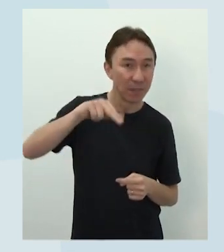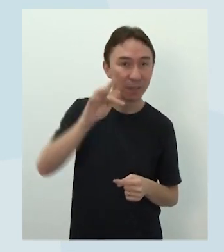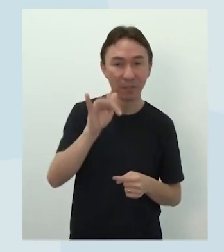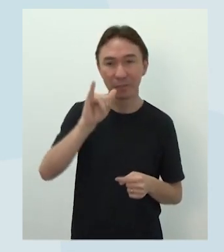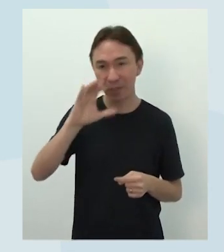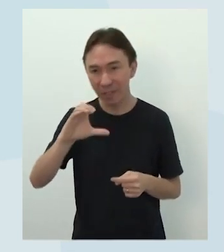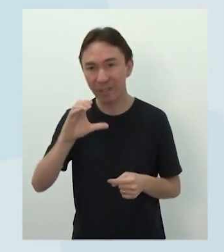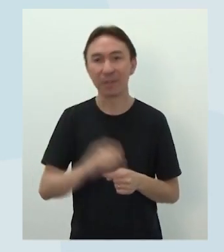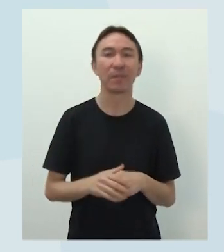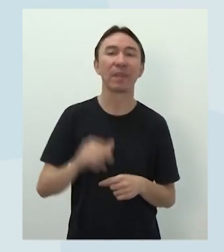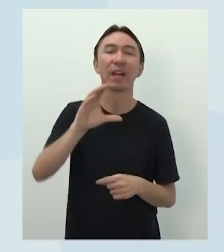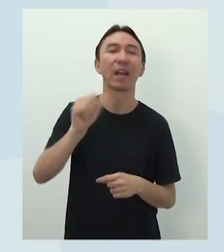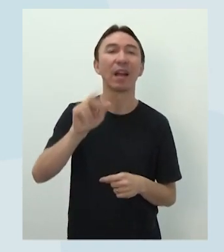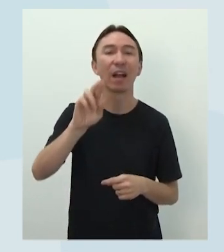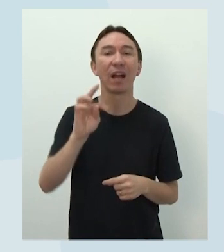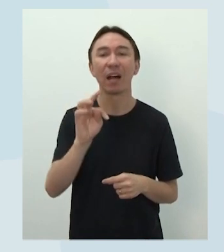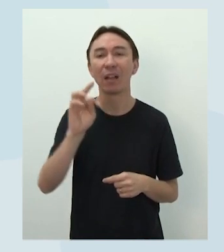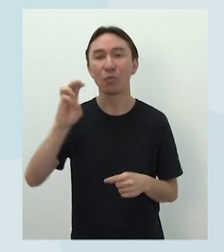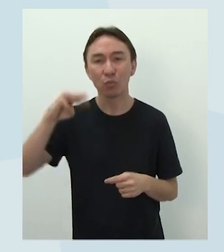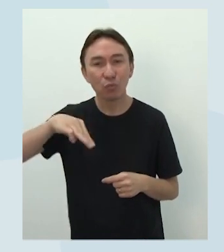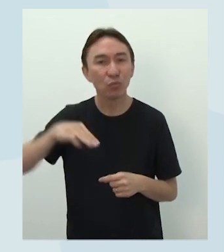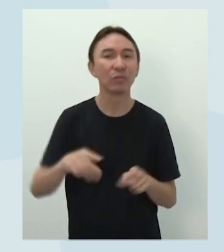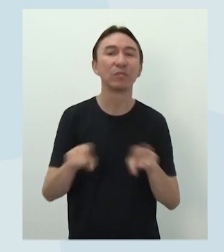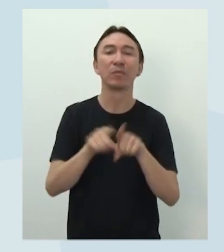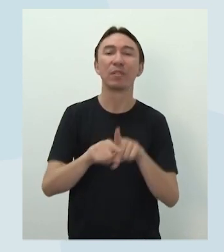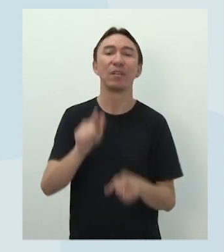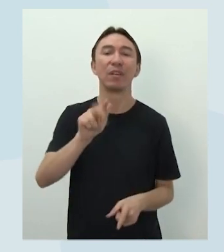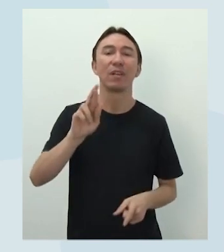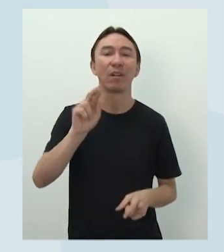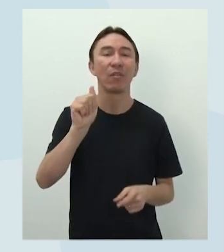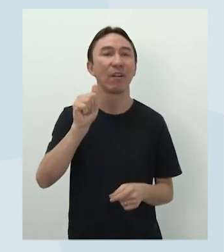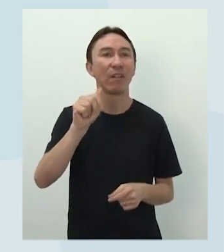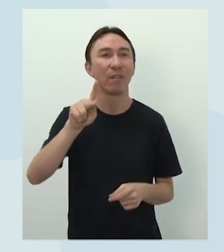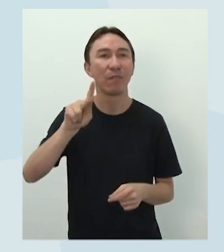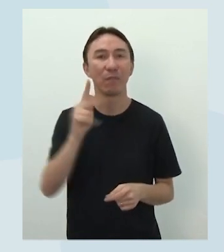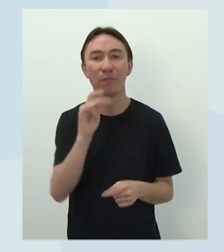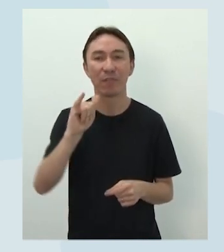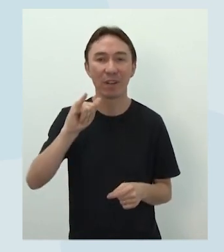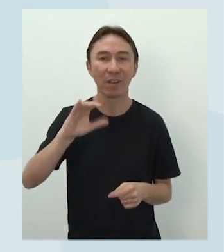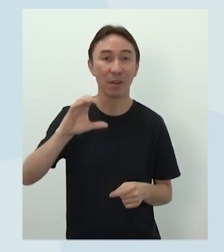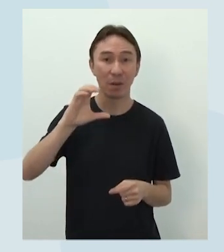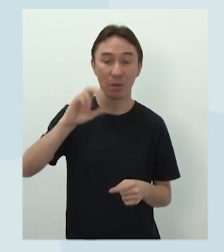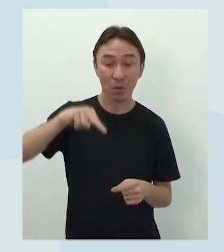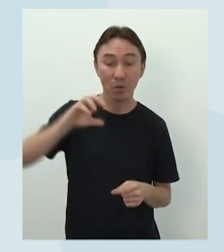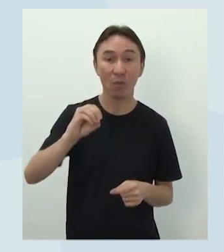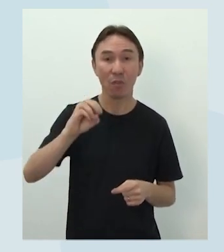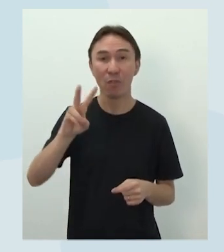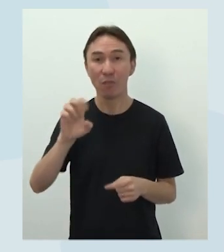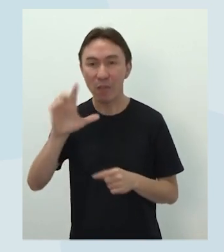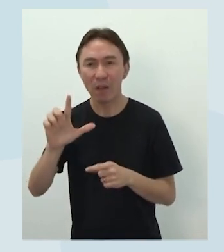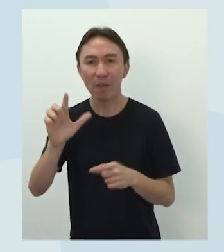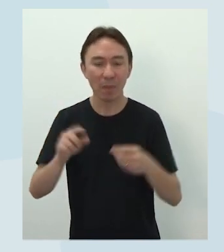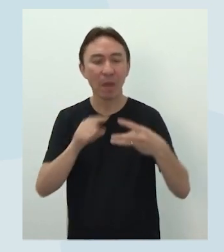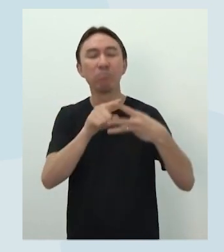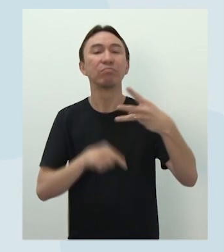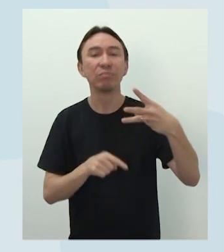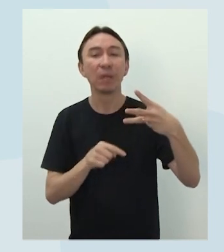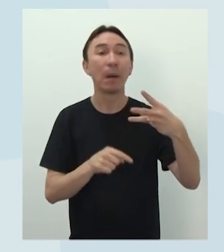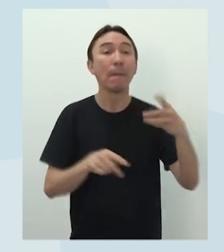cartão e graphic novel. Esses três gêneros, eles pertencem a qual